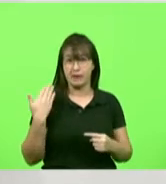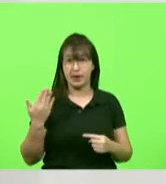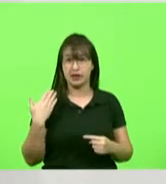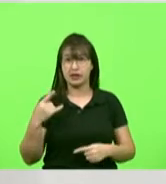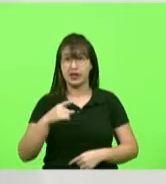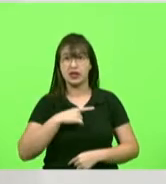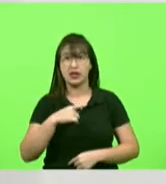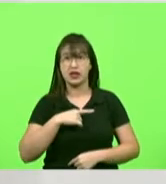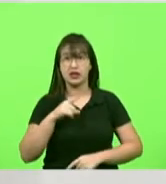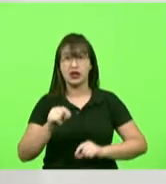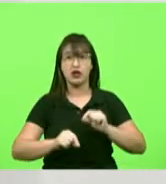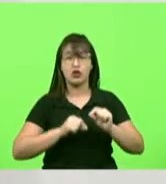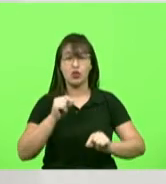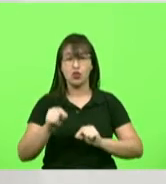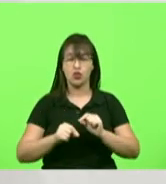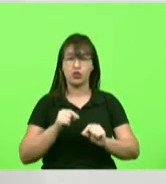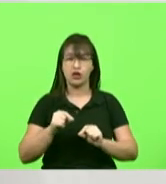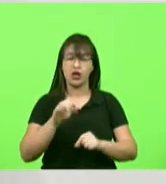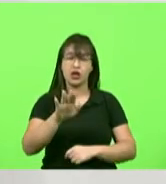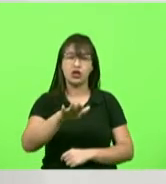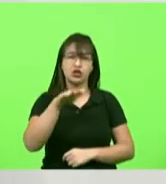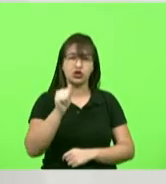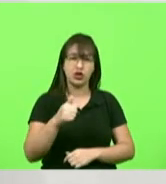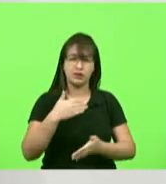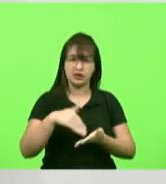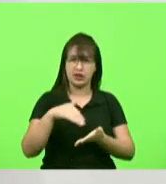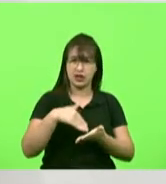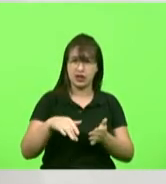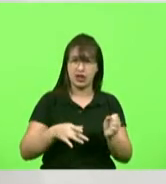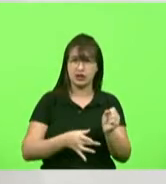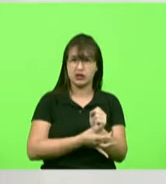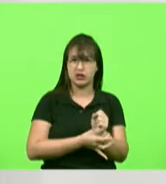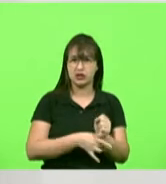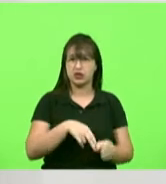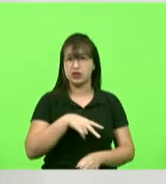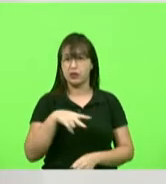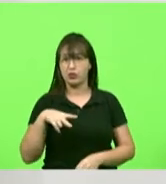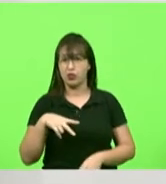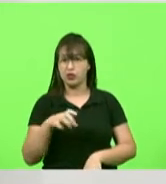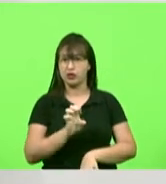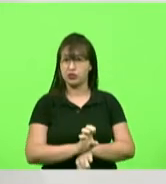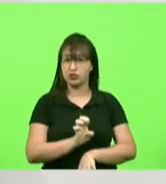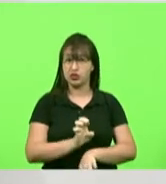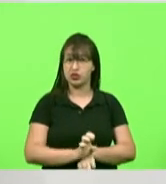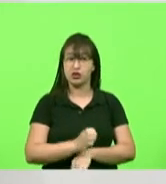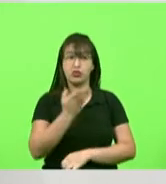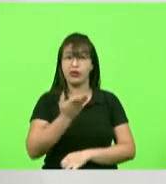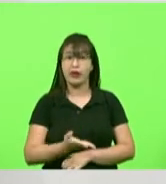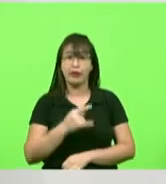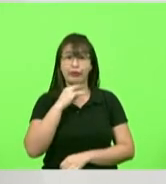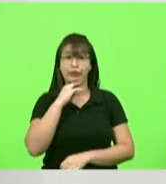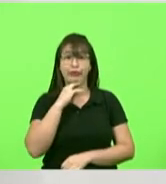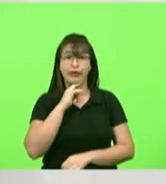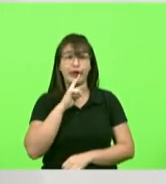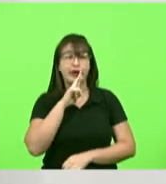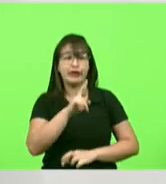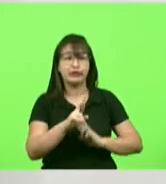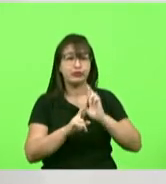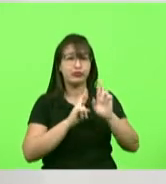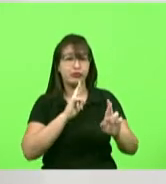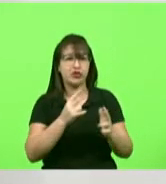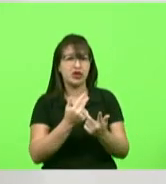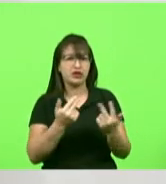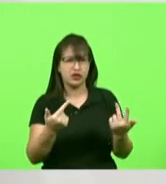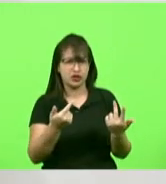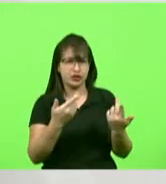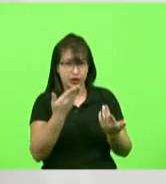chamamos o secretário de segurança pública do estado ele não podia responder por que deputado Kennedy